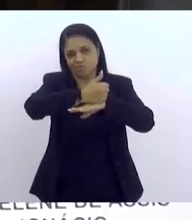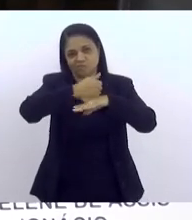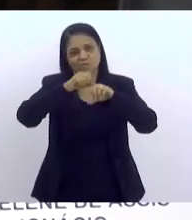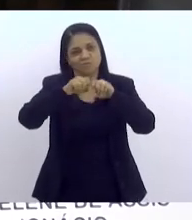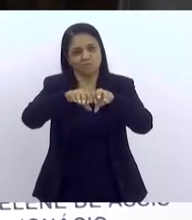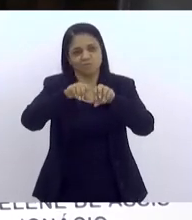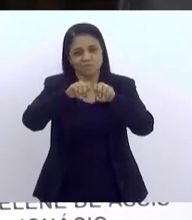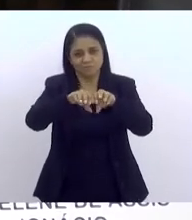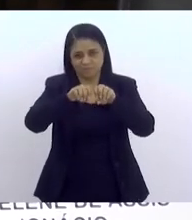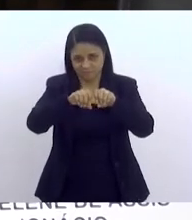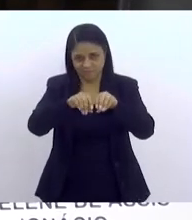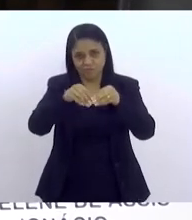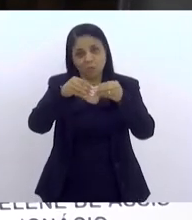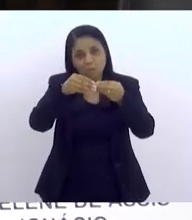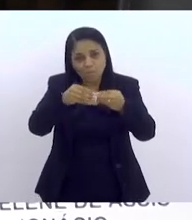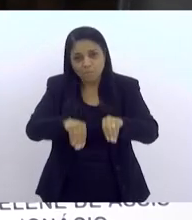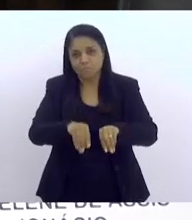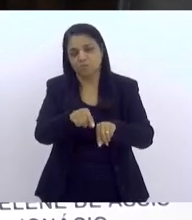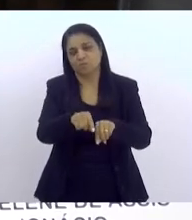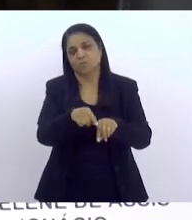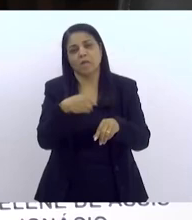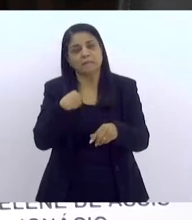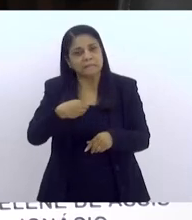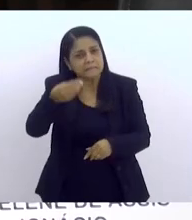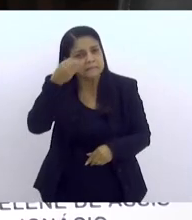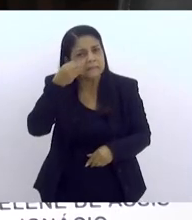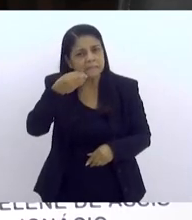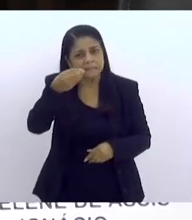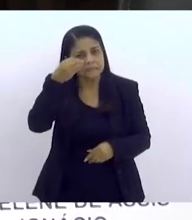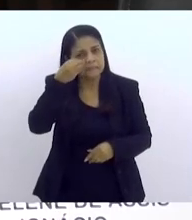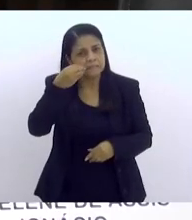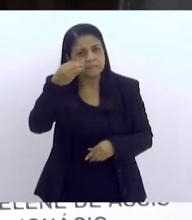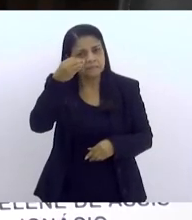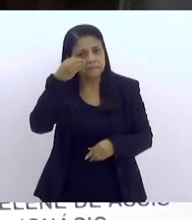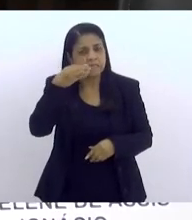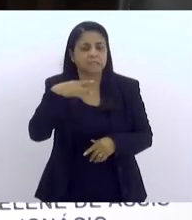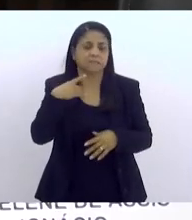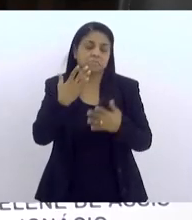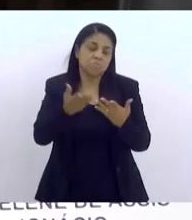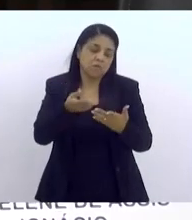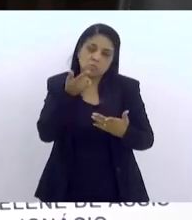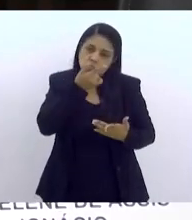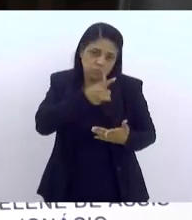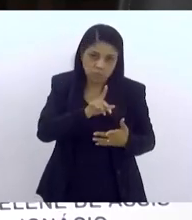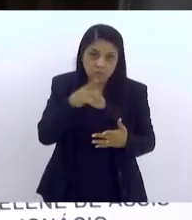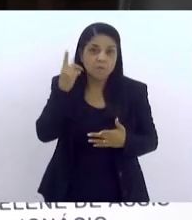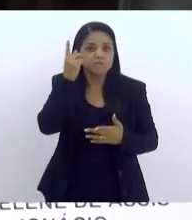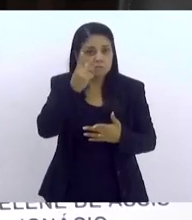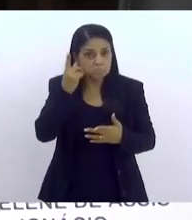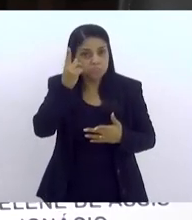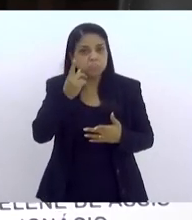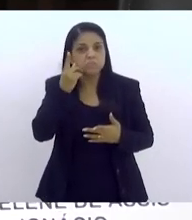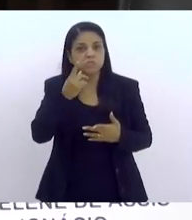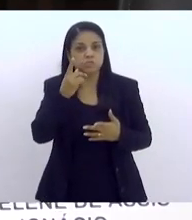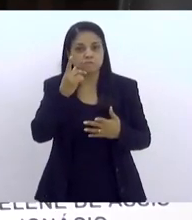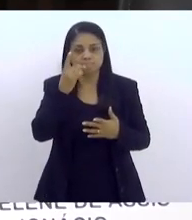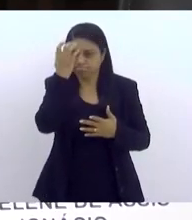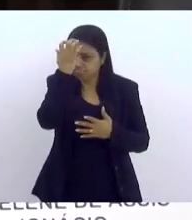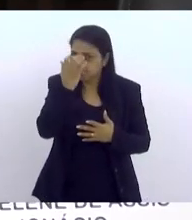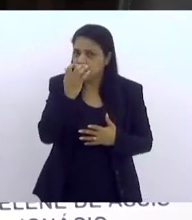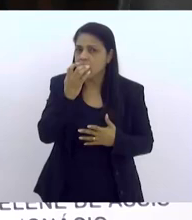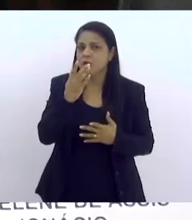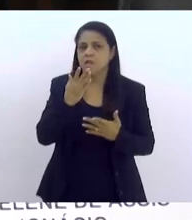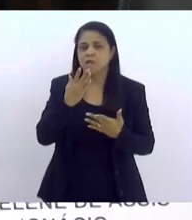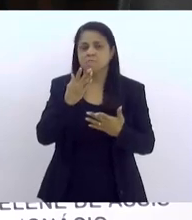sucateados, ainda que eles tentem dar conta, se não houver política séria, políticas públicas sérias, nós vamos